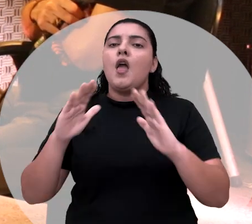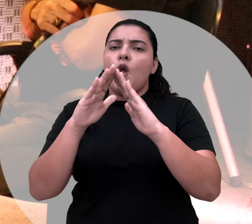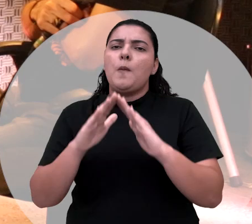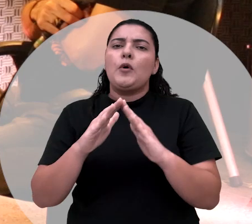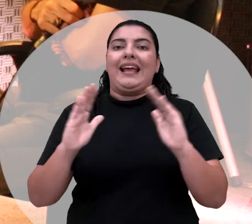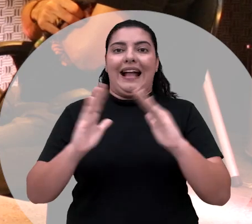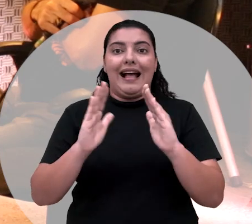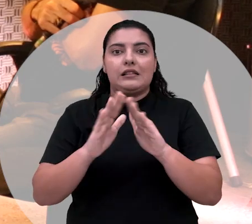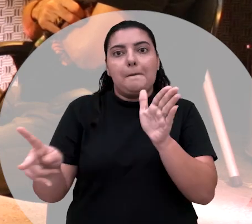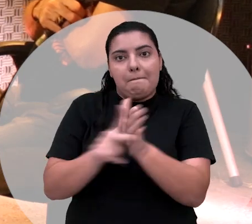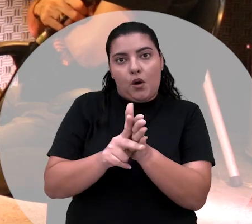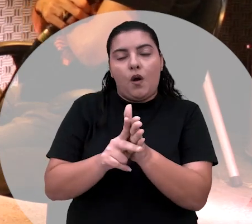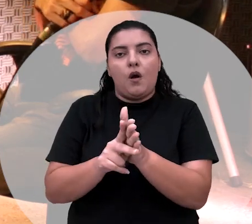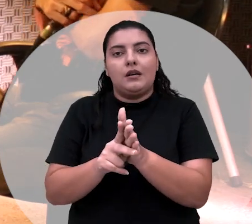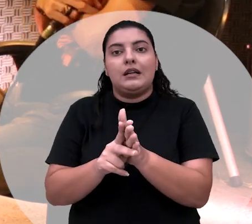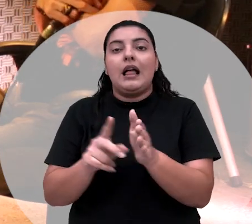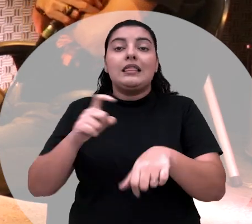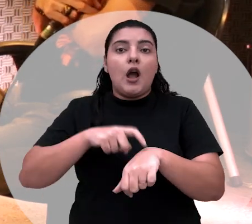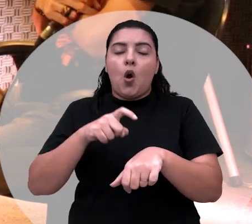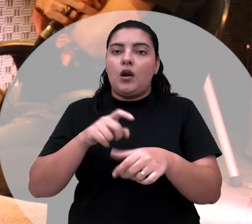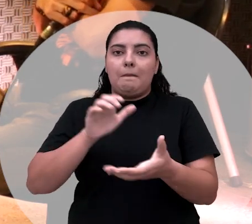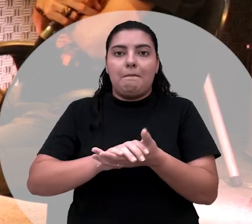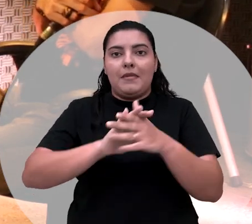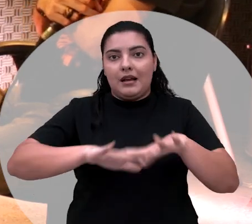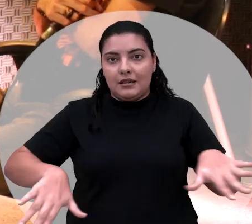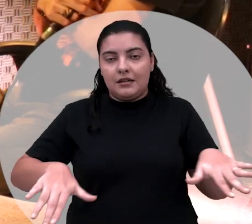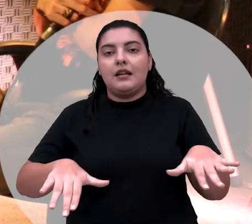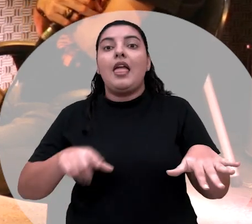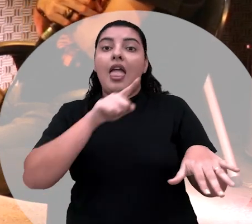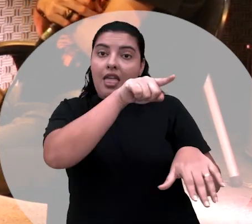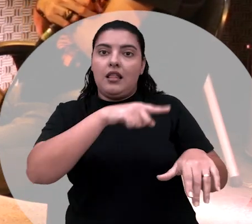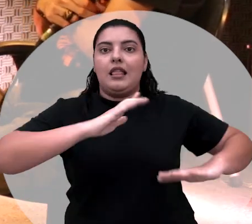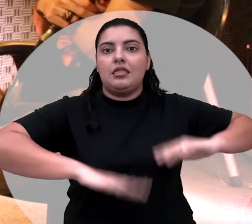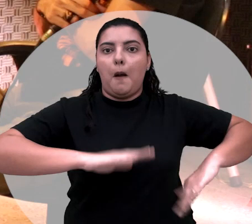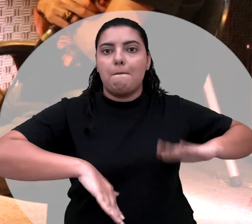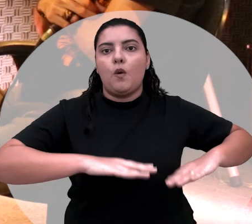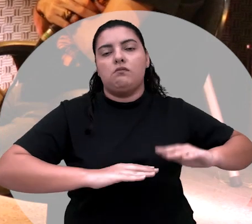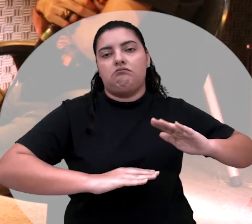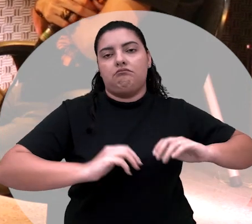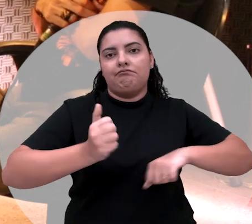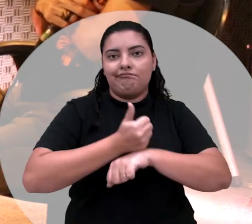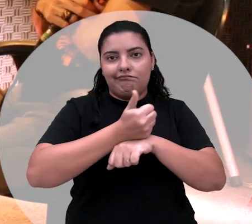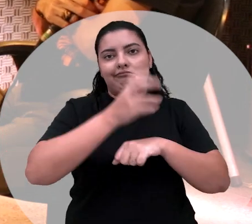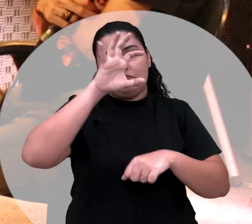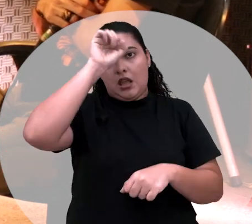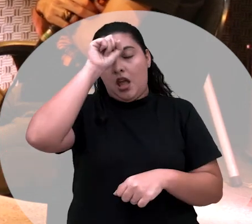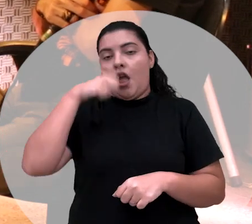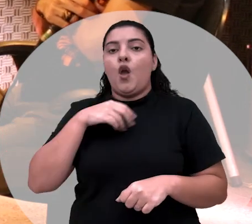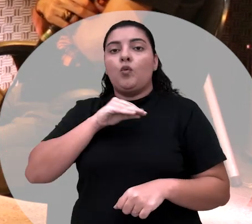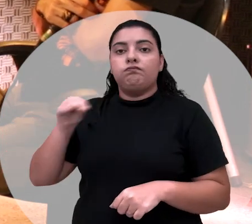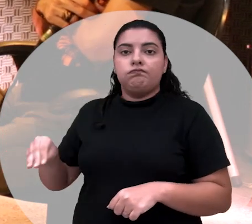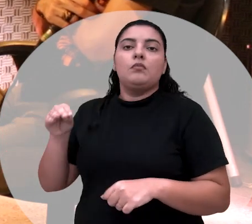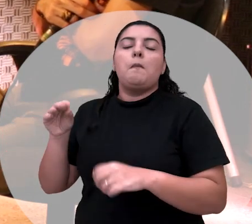própria, quando eu me separei, meu marido também era tamborzeiro, aí passei a morar de aluguel. Aí eu